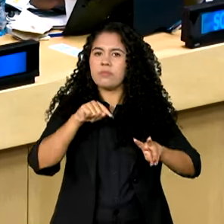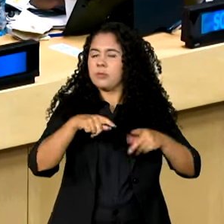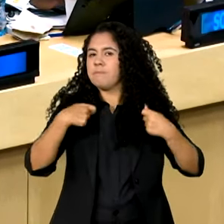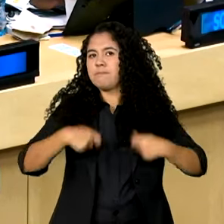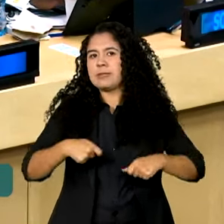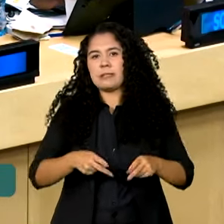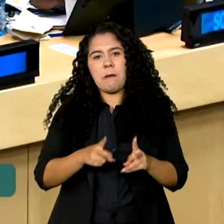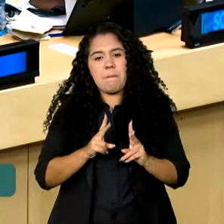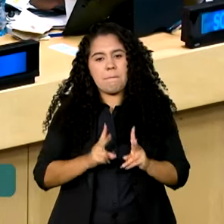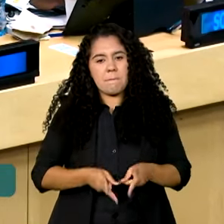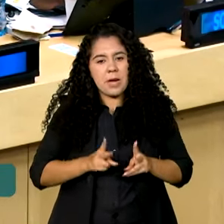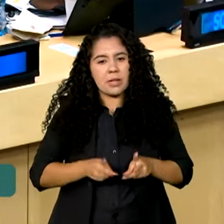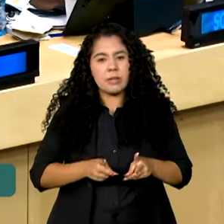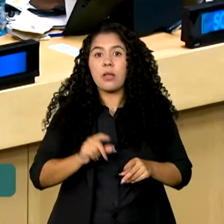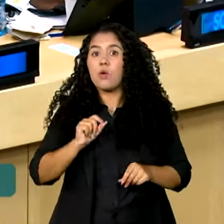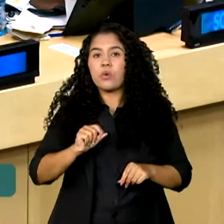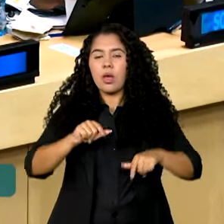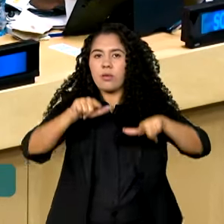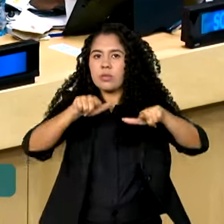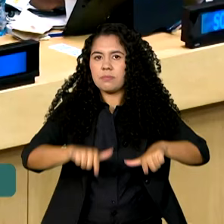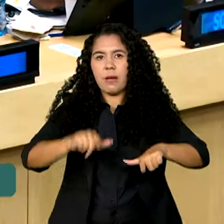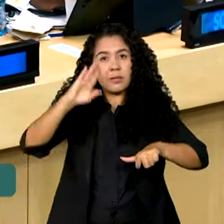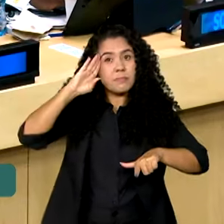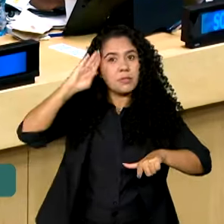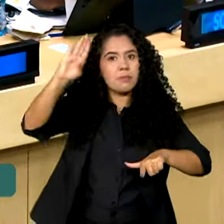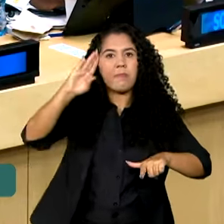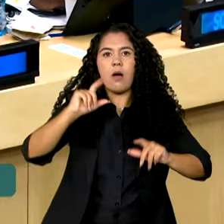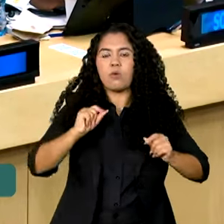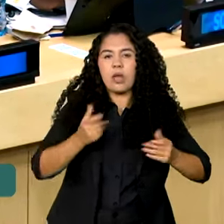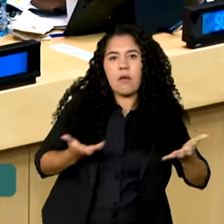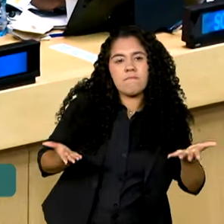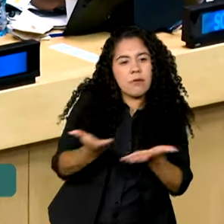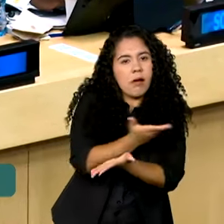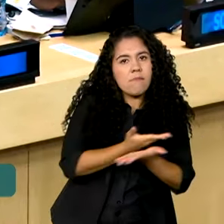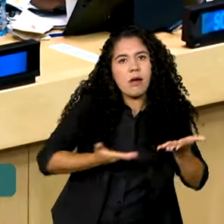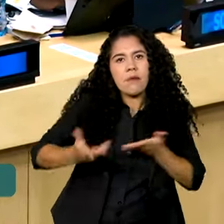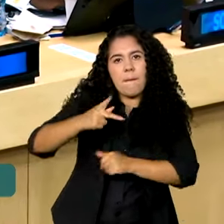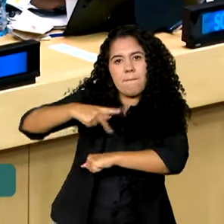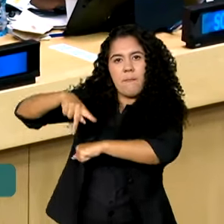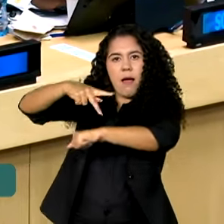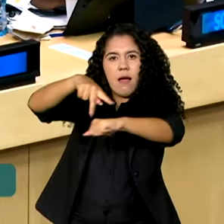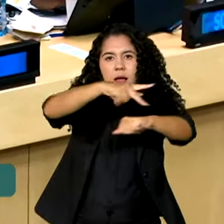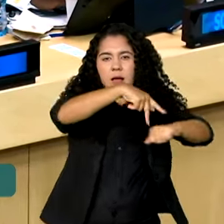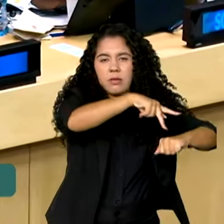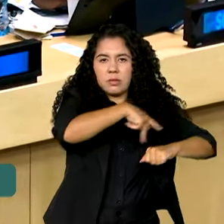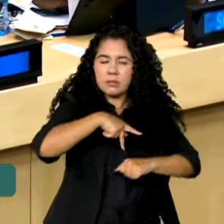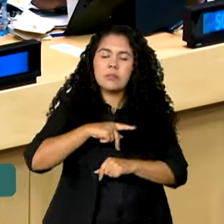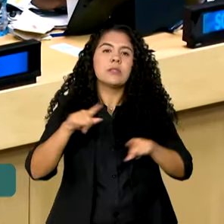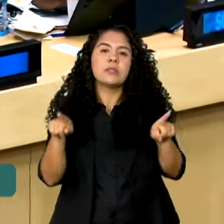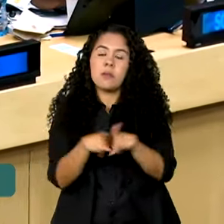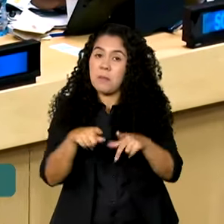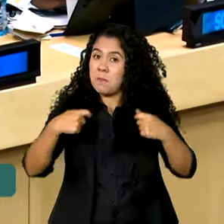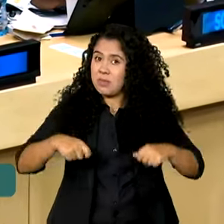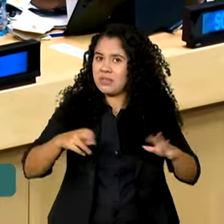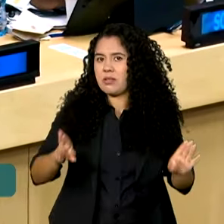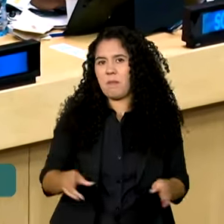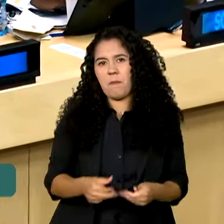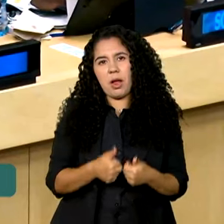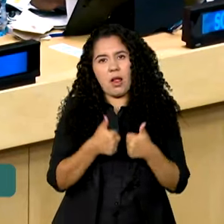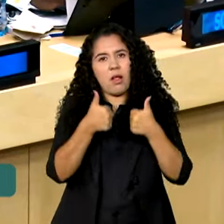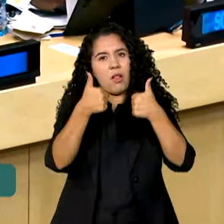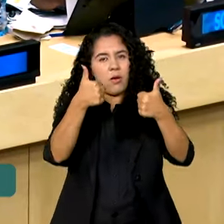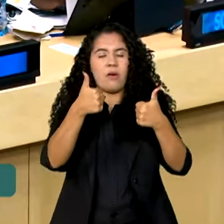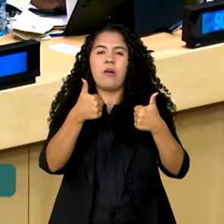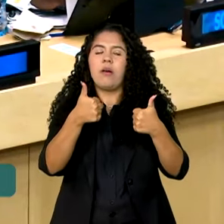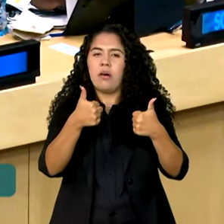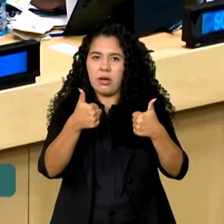uma peça central do multilateralismo. Ao mesmo tempo, precisa se modernizar para